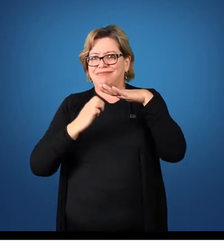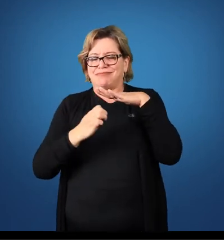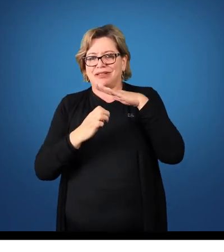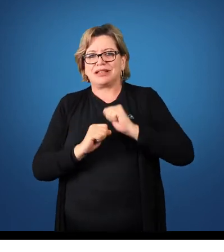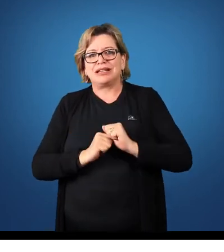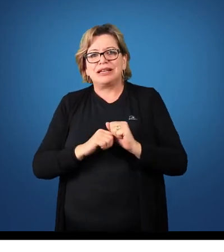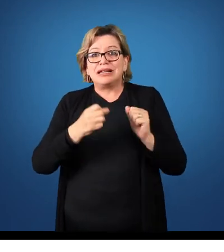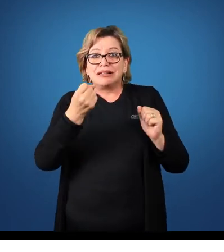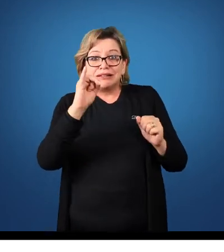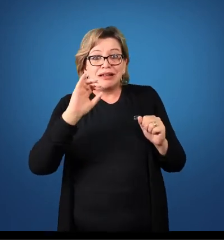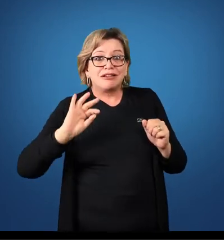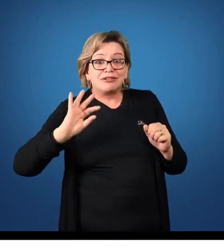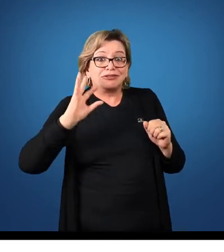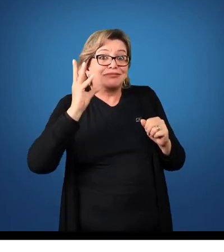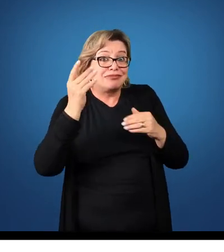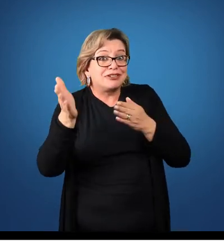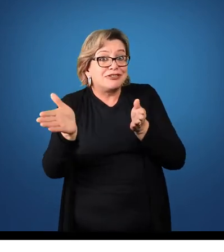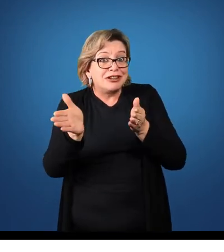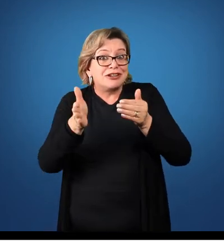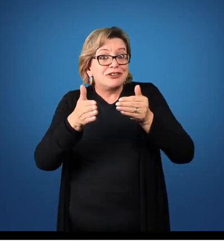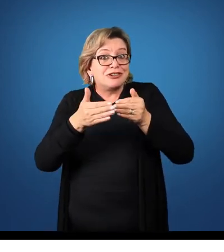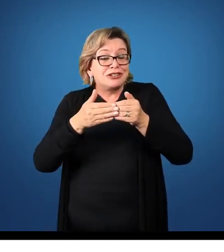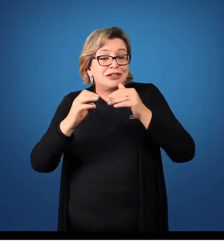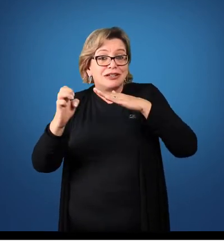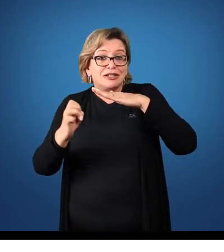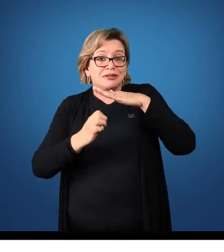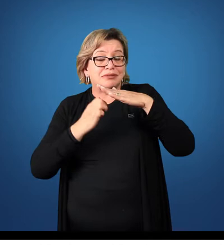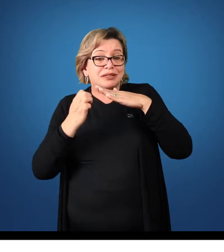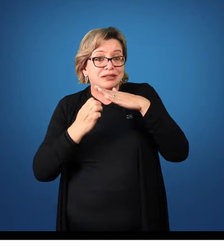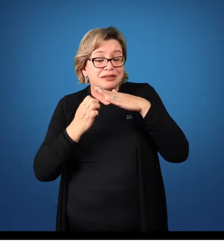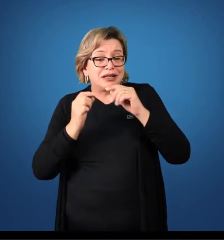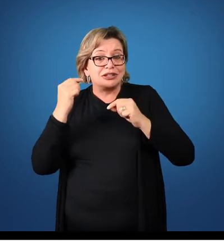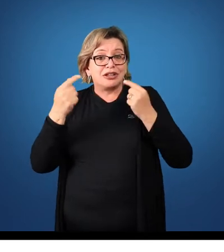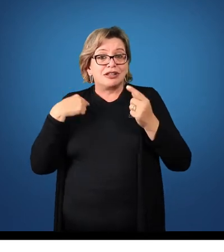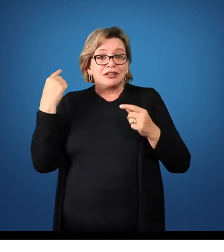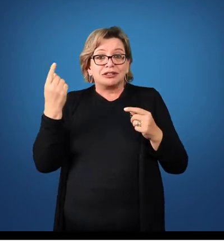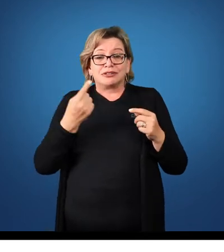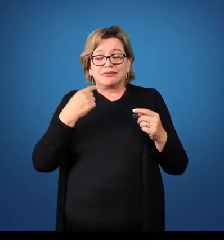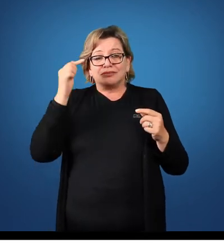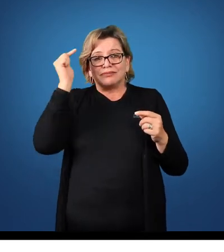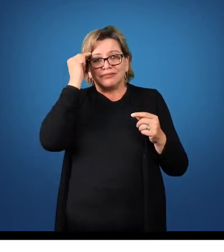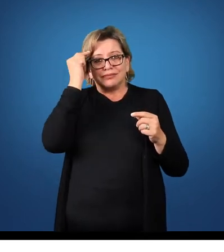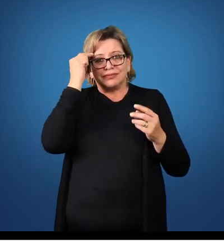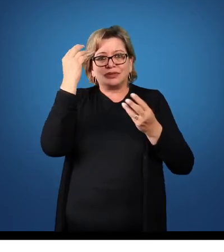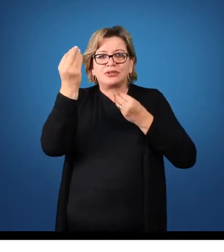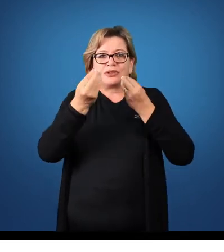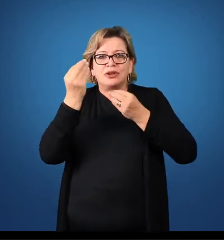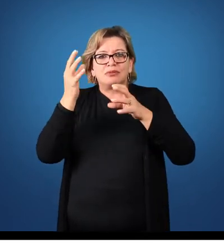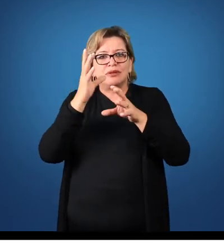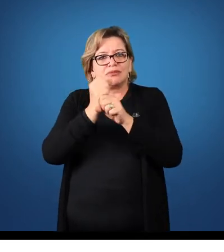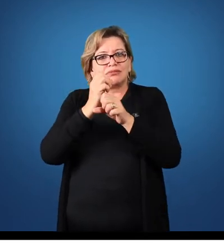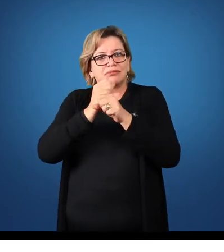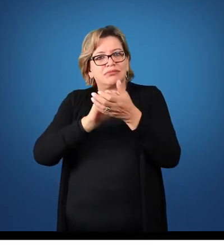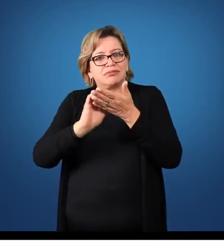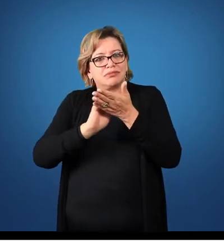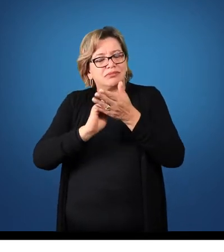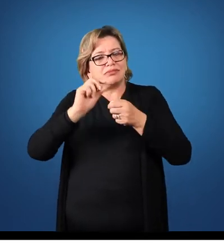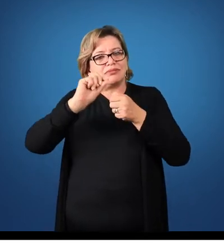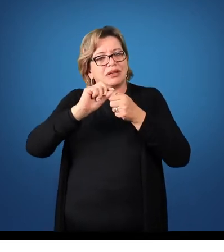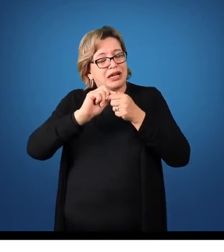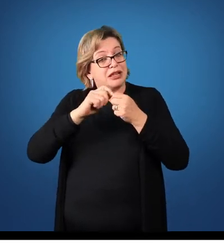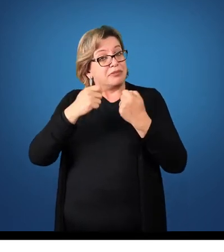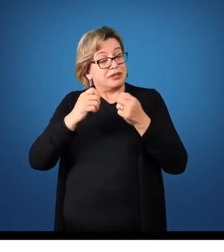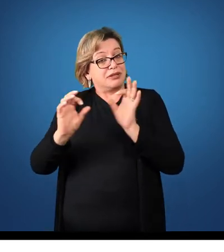Caso isso aconteça, a ideia de como a contabilidade é feita, é realizada, é estruturada, ela deve alterar.